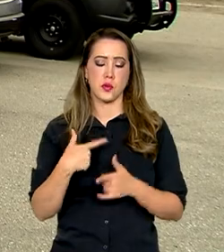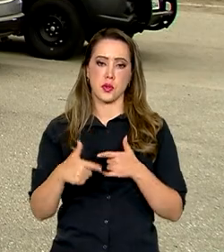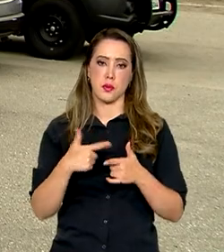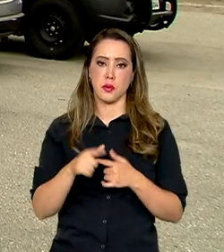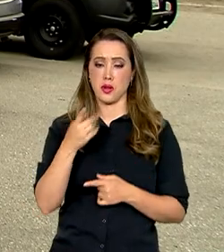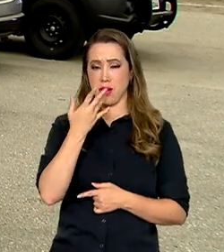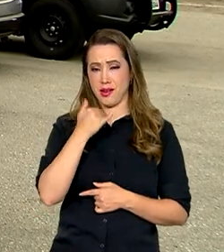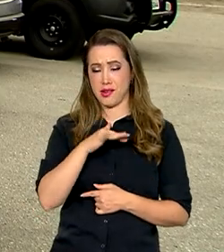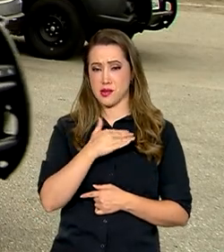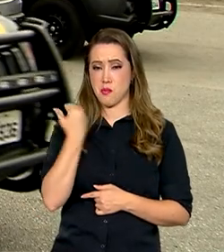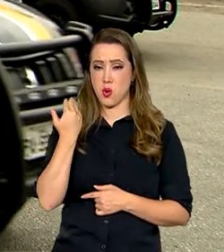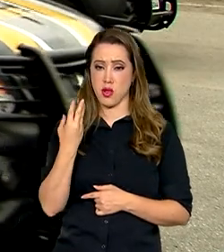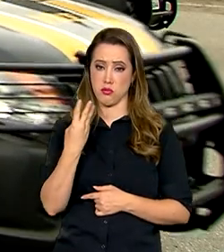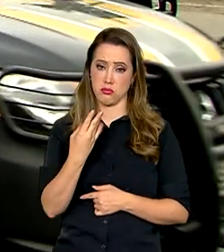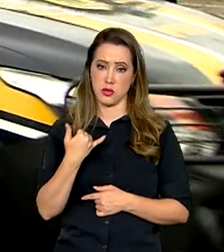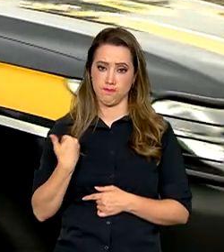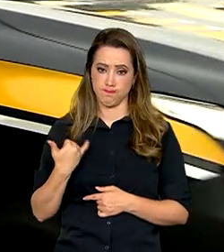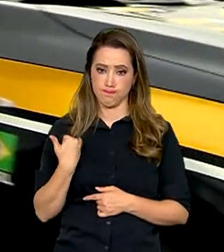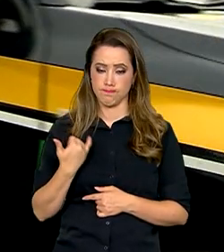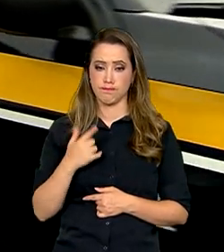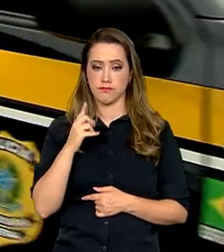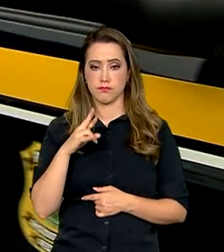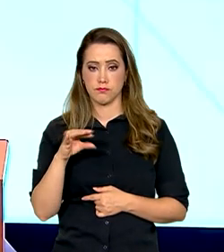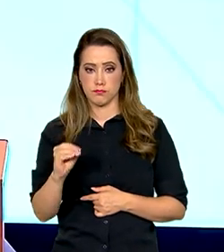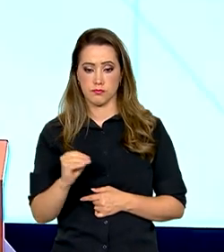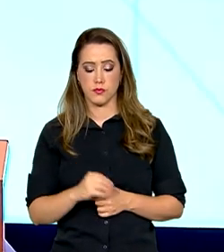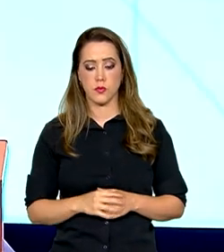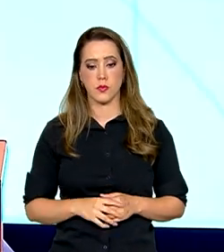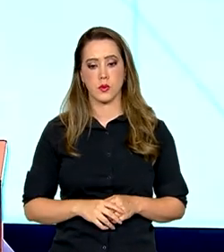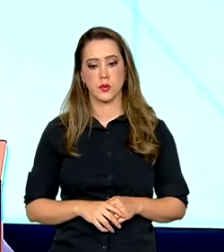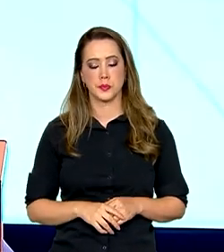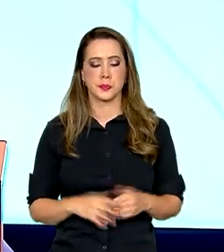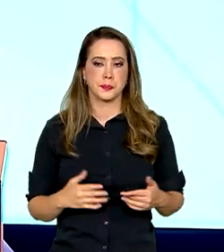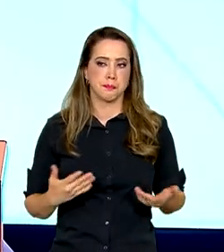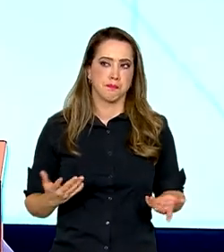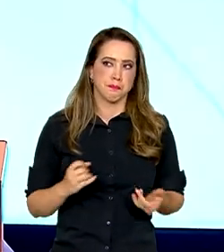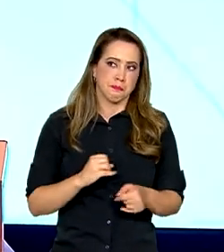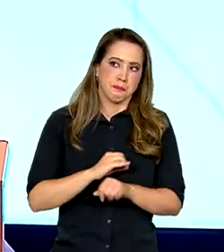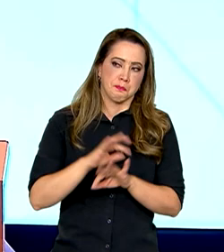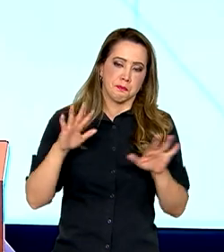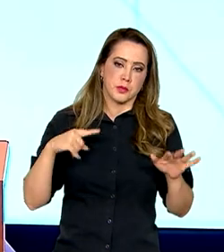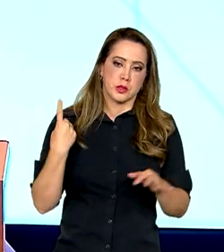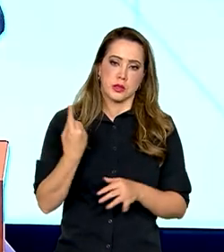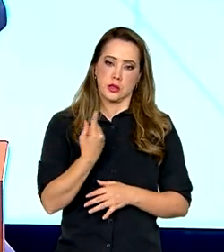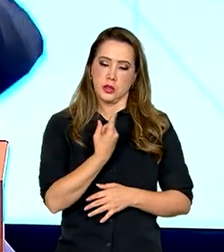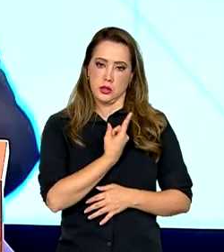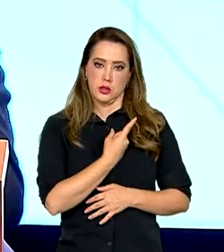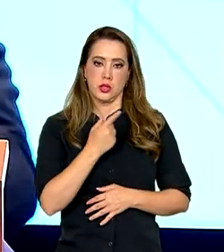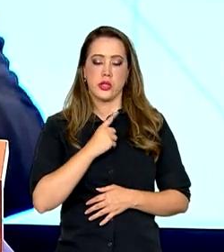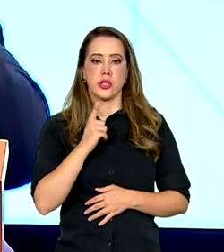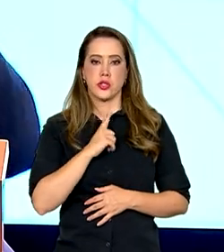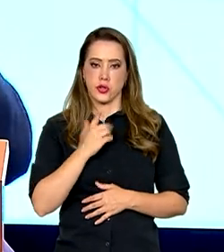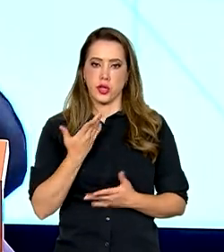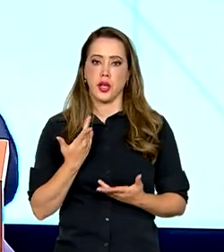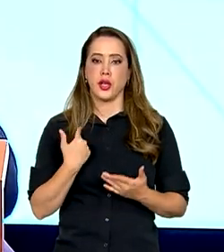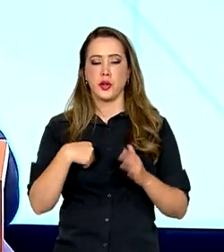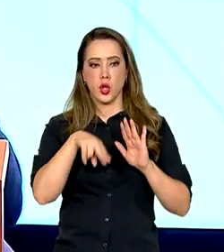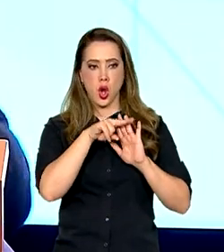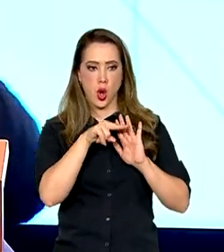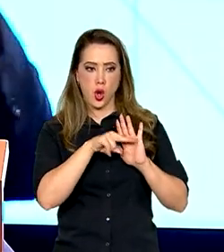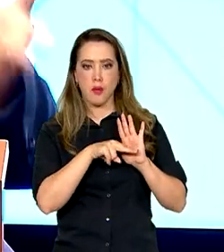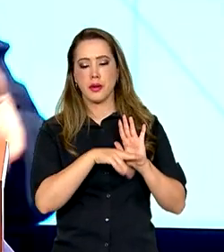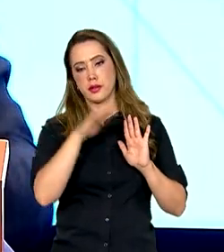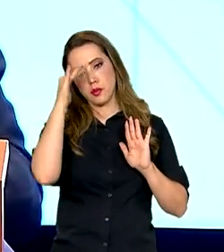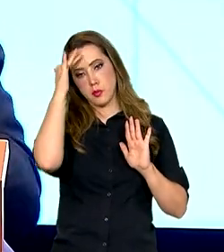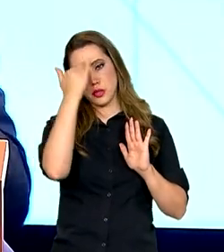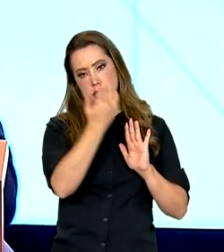morte de uma criança de 3 anos no Rio de Janeiro. Evidentemente nós temos medidas que estão sendo tomadas relativas